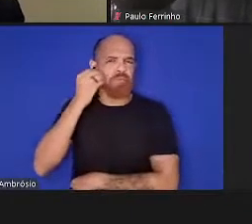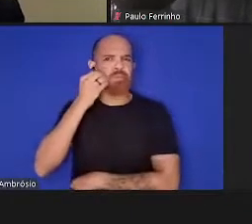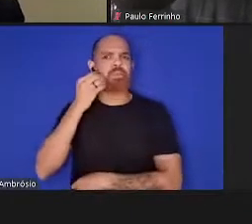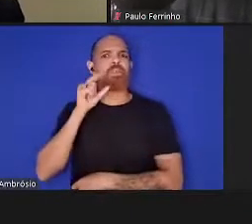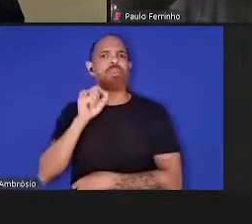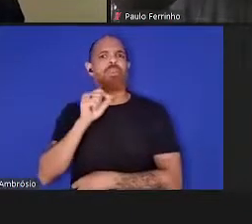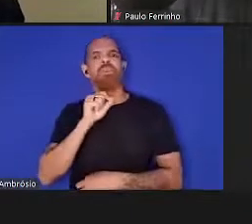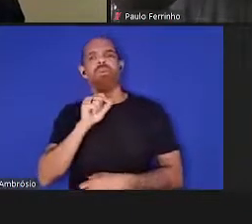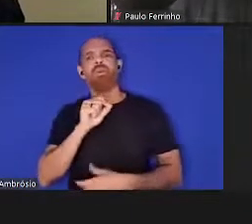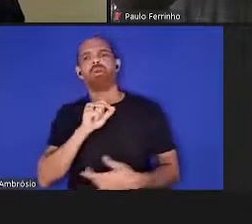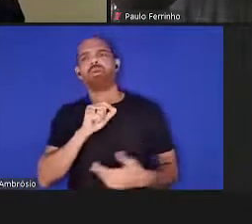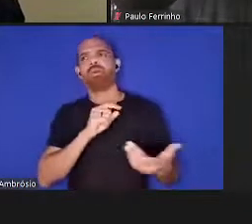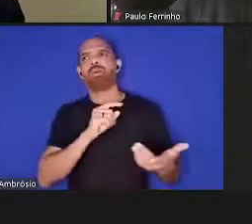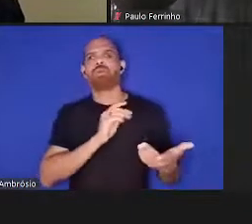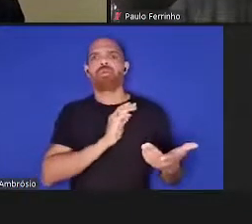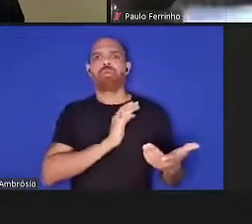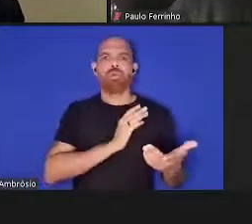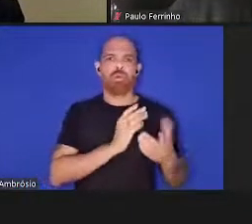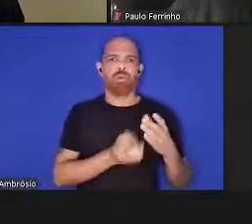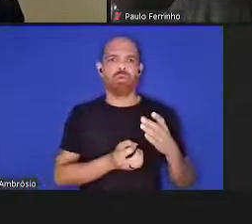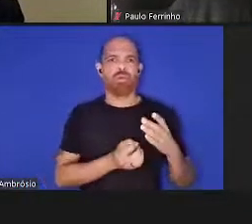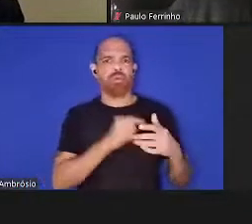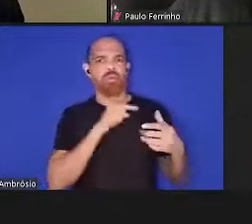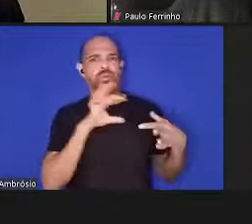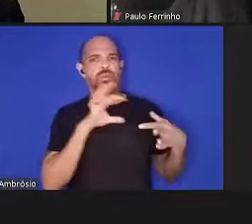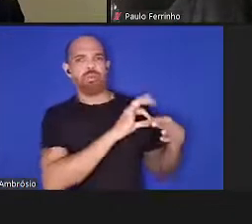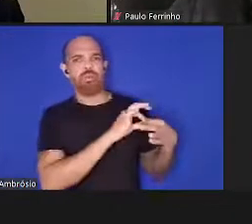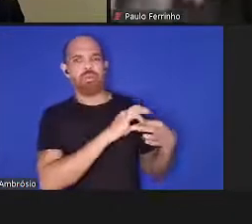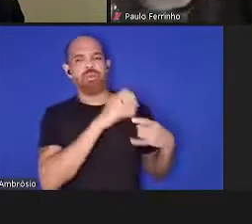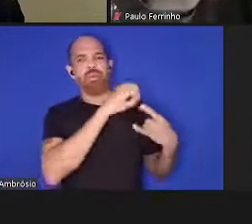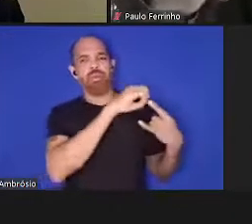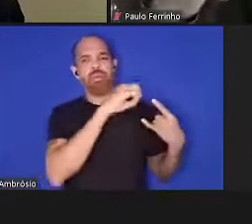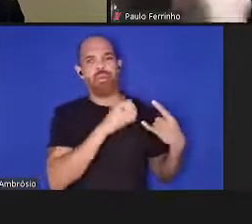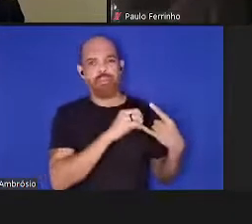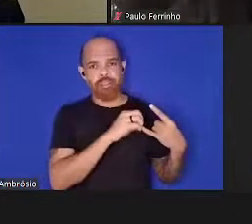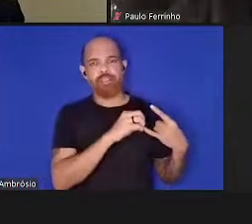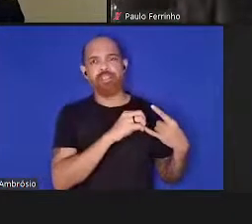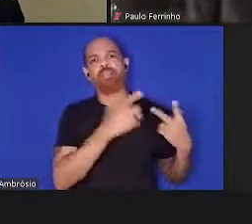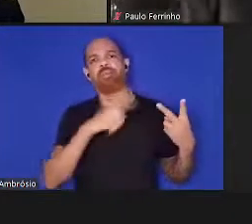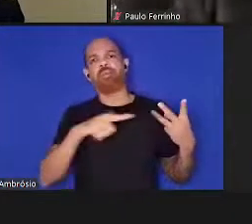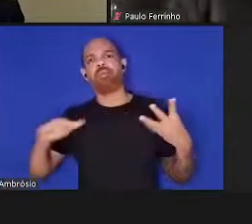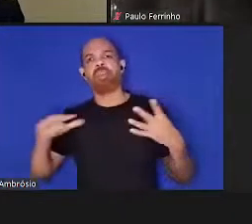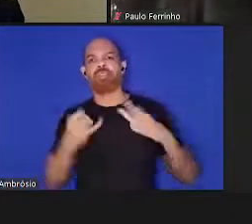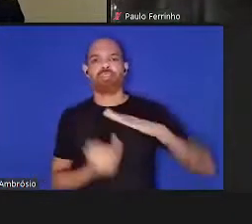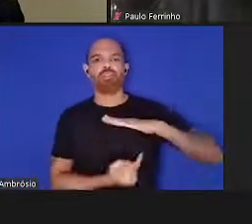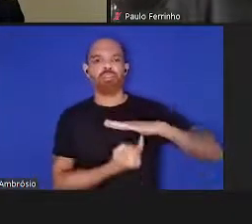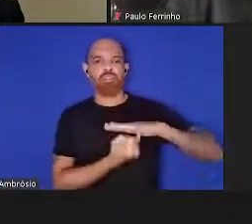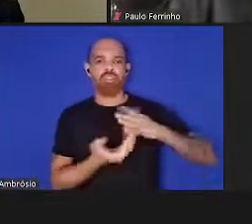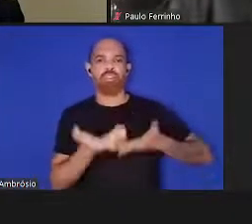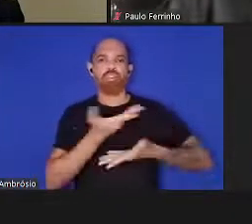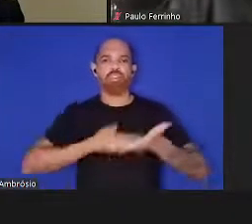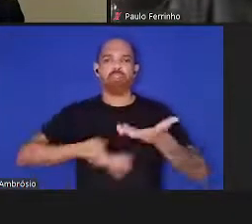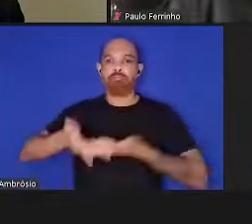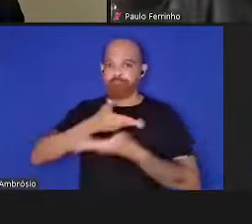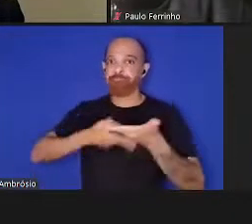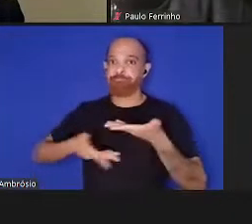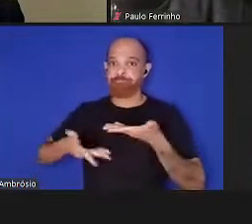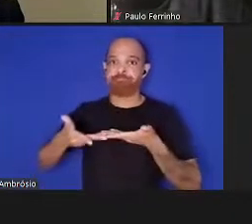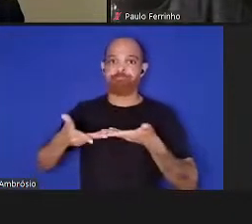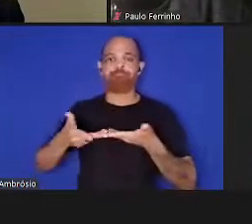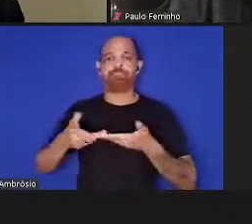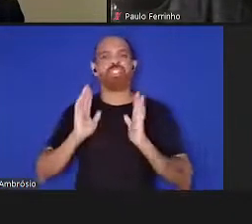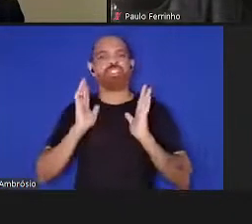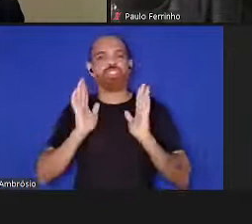a Fundação Osvaldo Cruz e também com as outras instituições envolvidas, de diferentes maneiras. Estivemos já